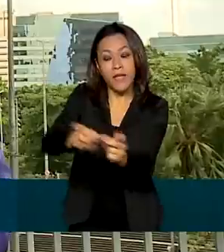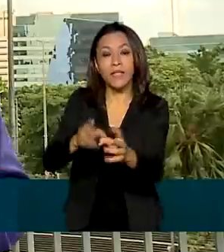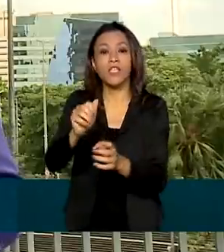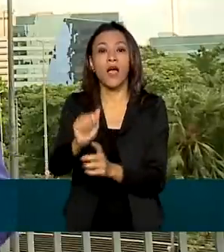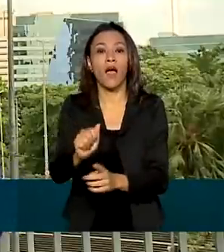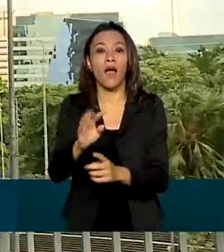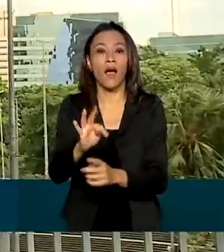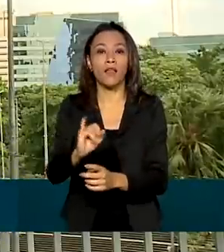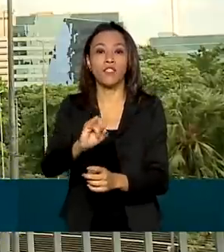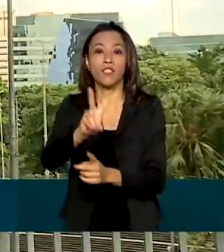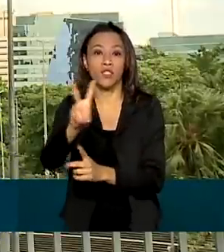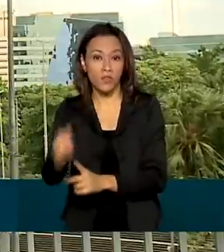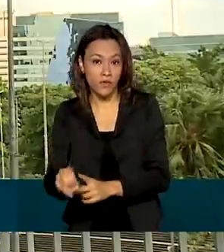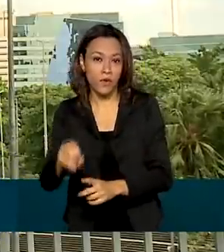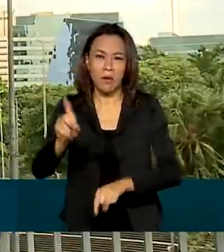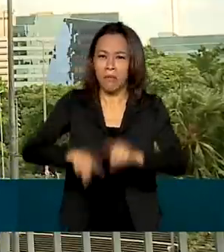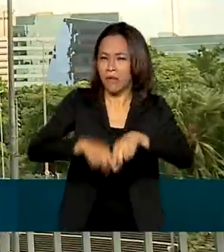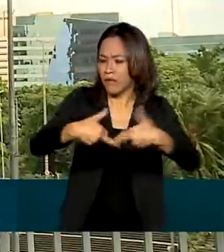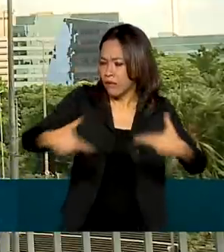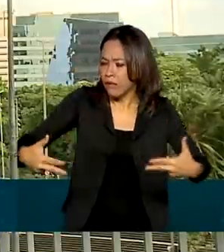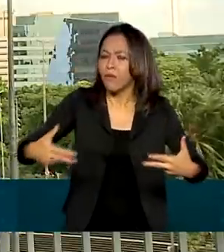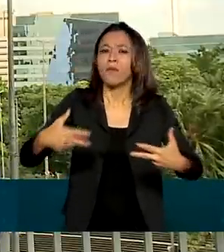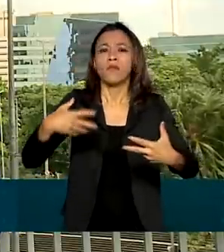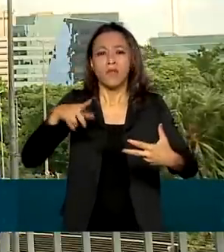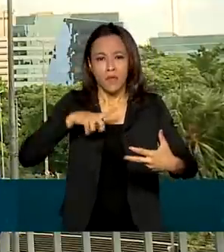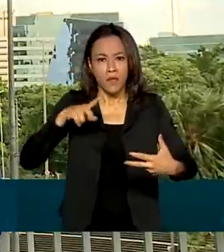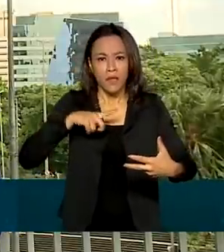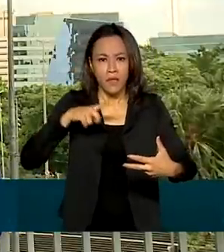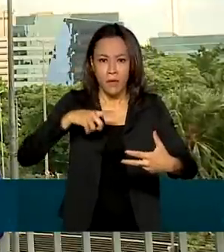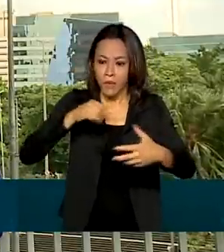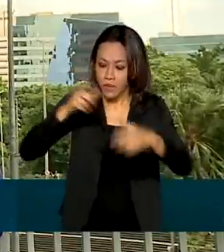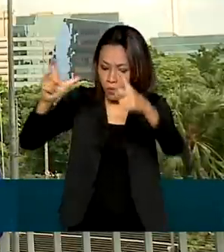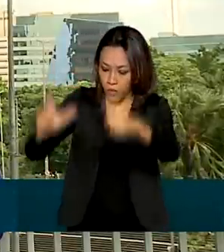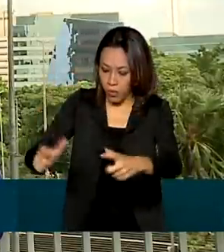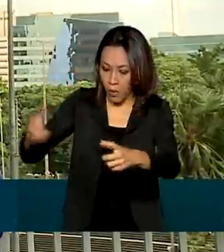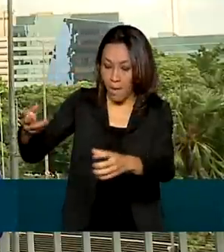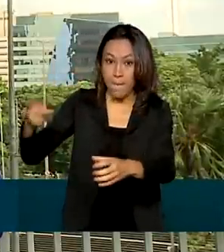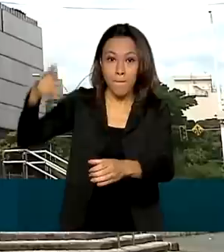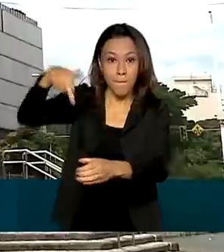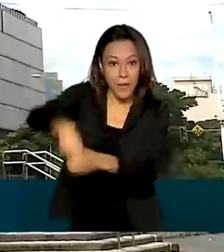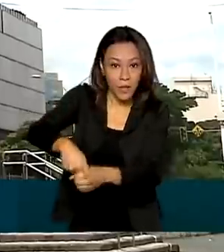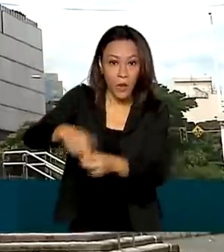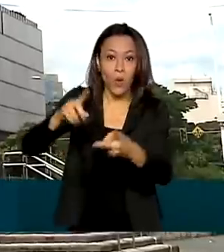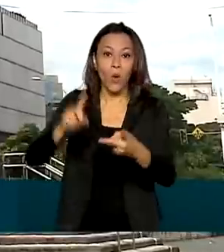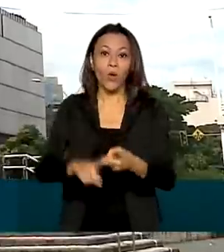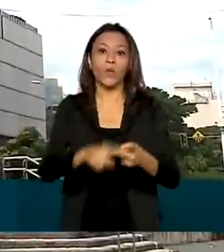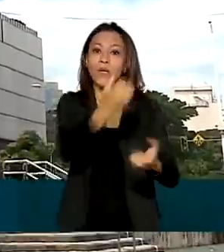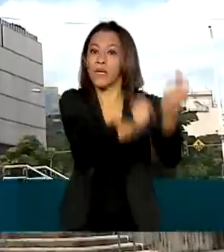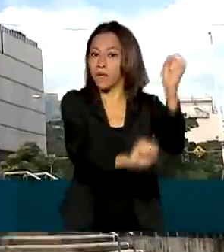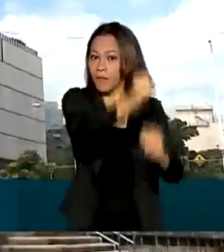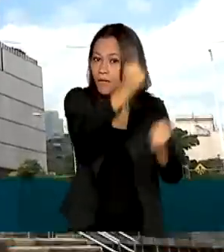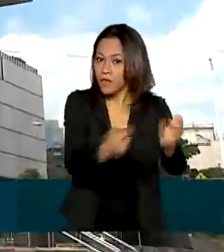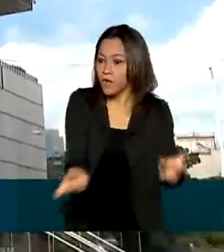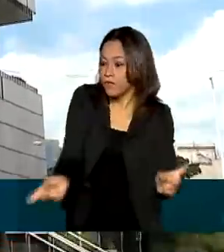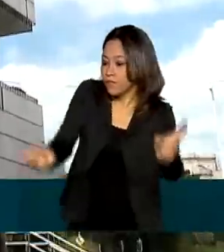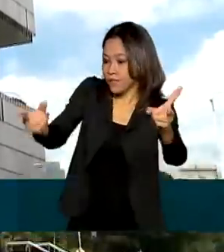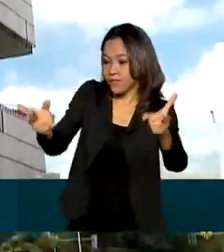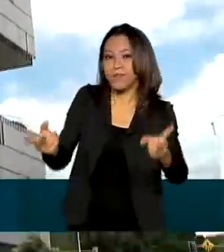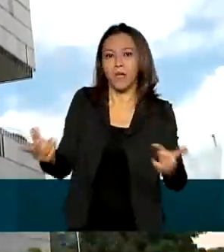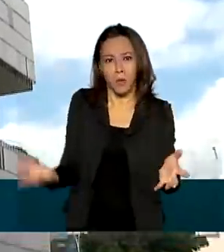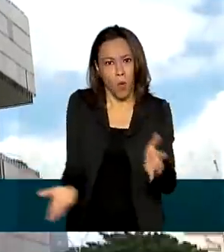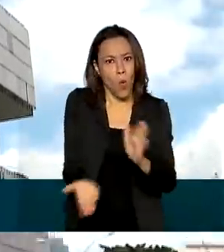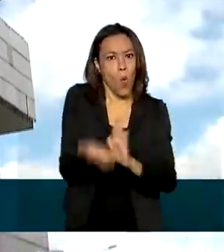ou seja, de bens que a empresa possui, como campos de petróleo e refinarias. O balanço também mostra que no ano